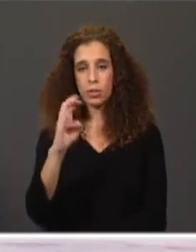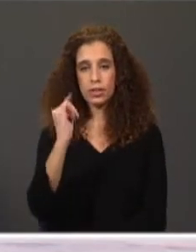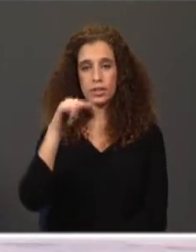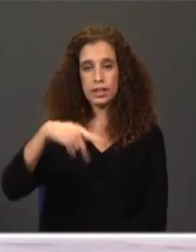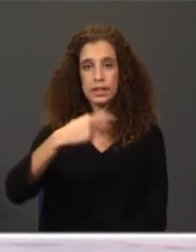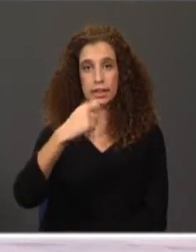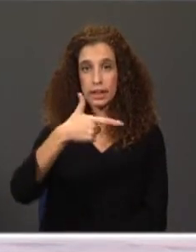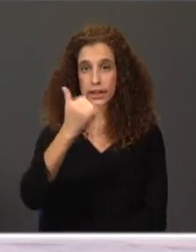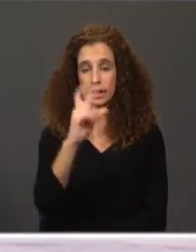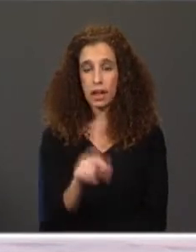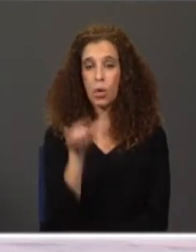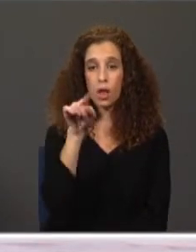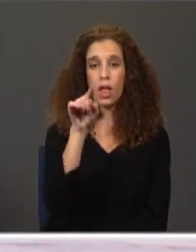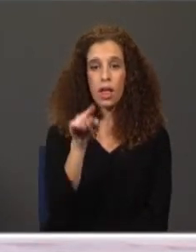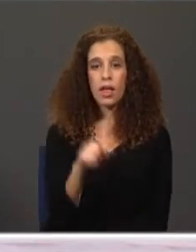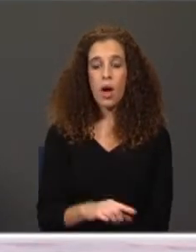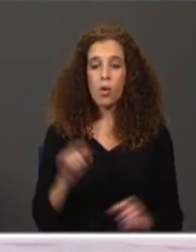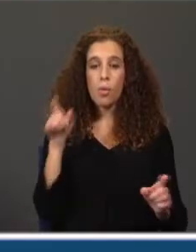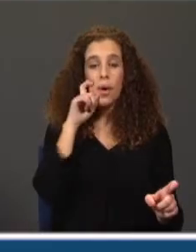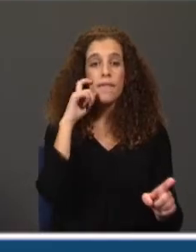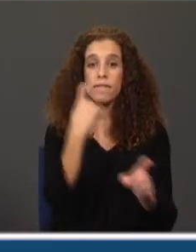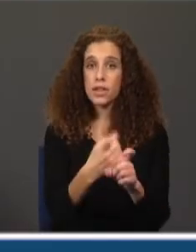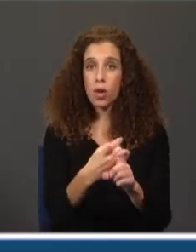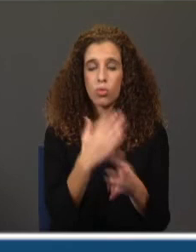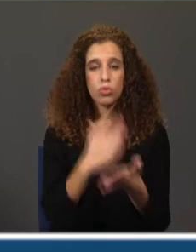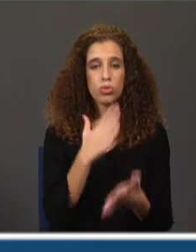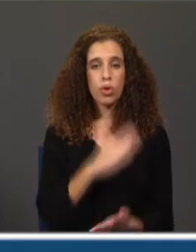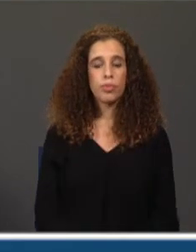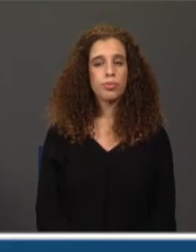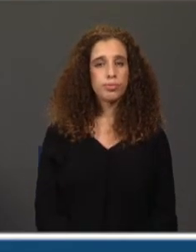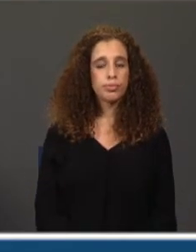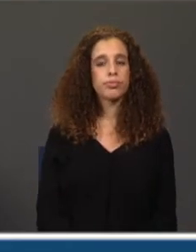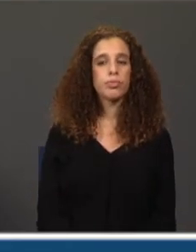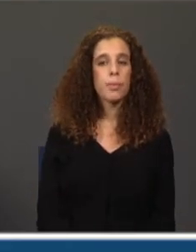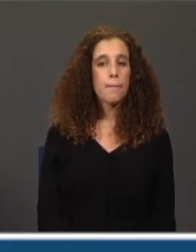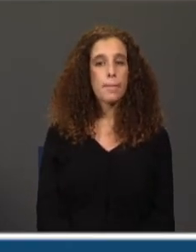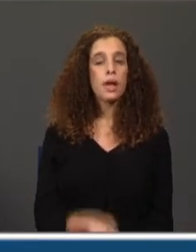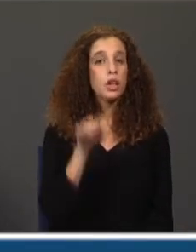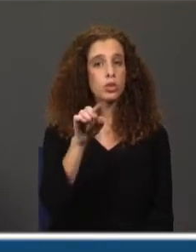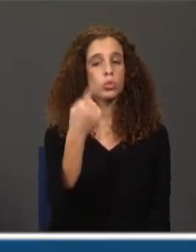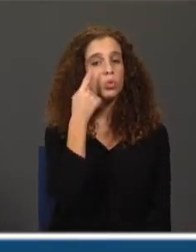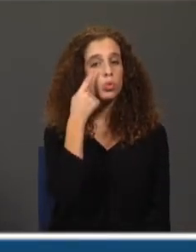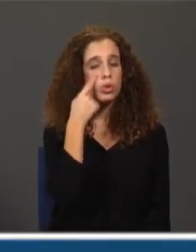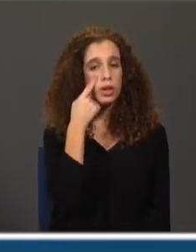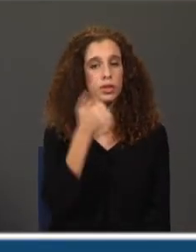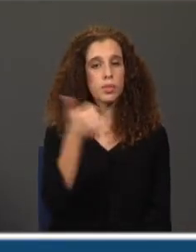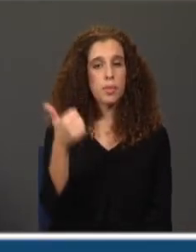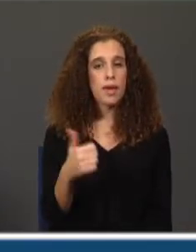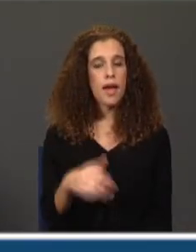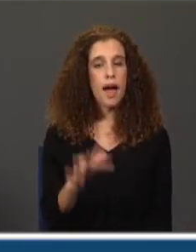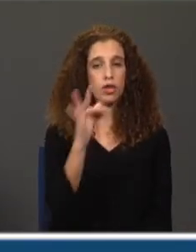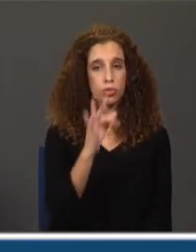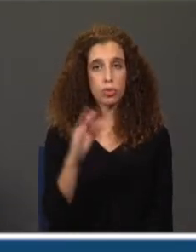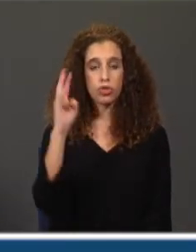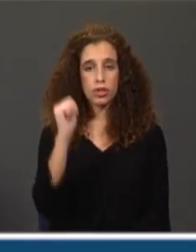aquilo que temos aqui é uma revisão. Parte do princípio que tu já conheces bem as funções sintáticas